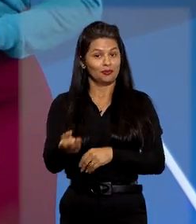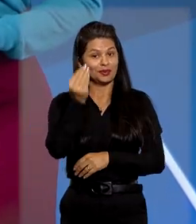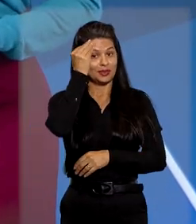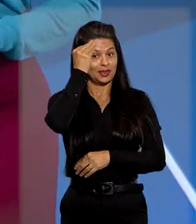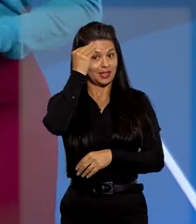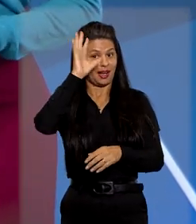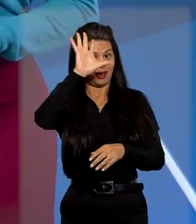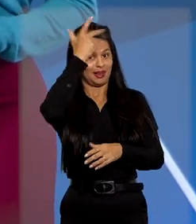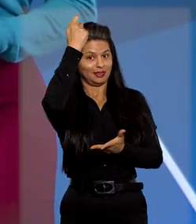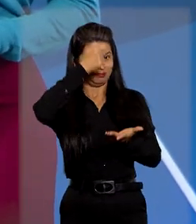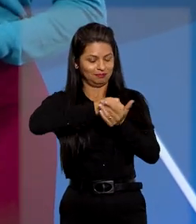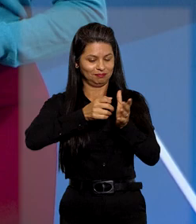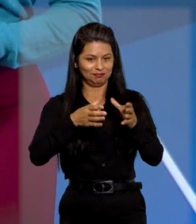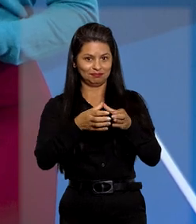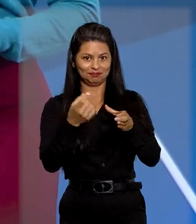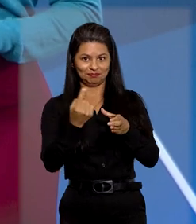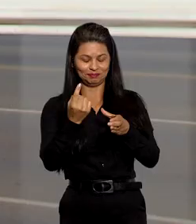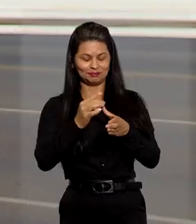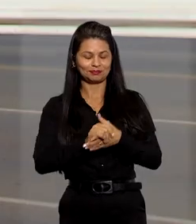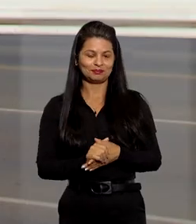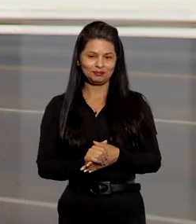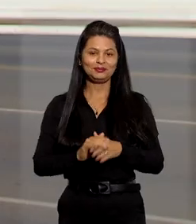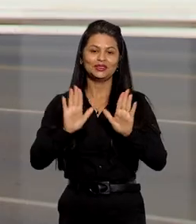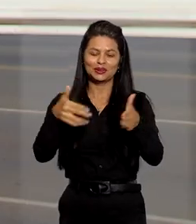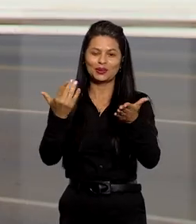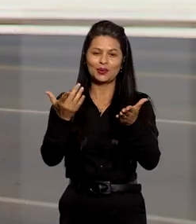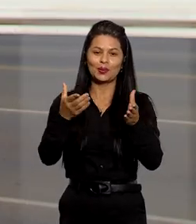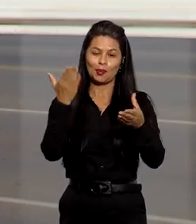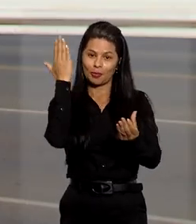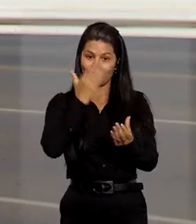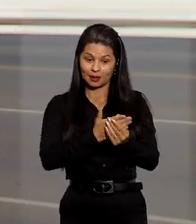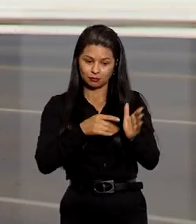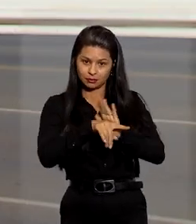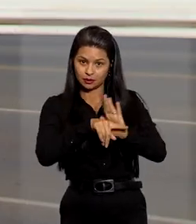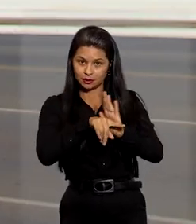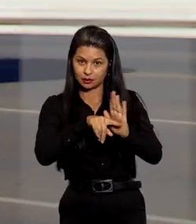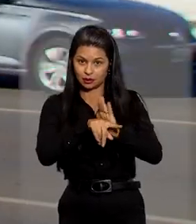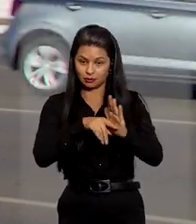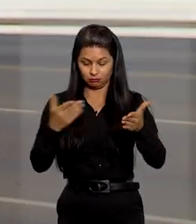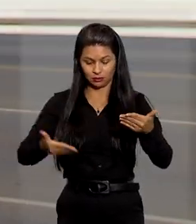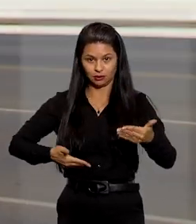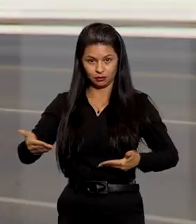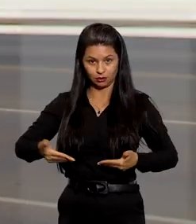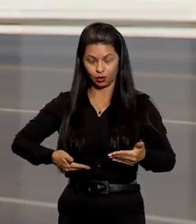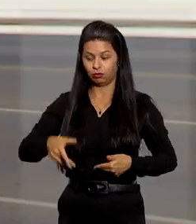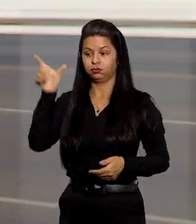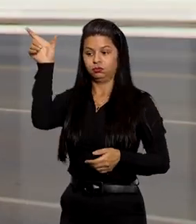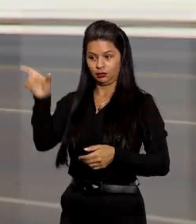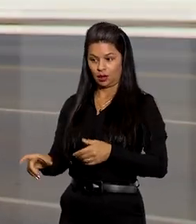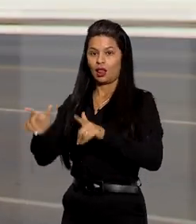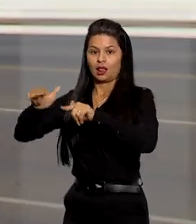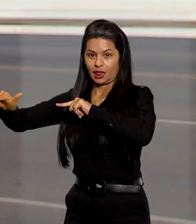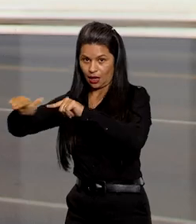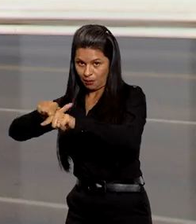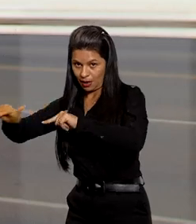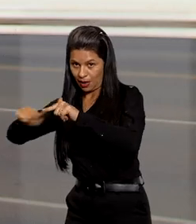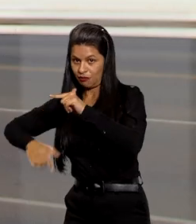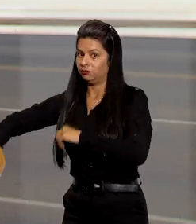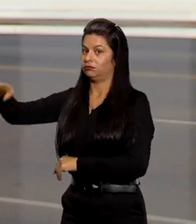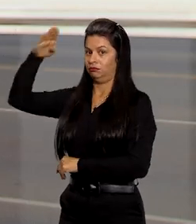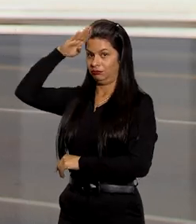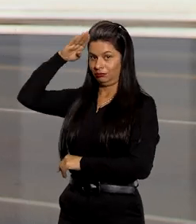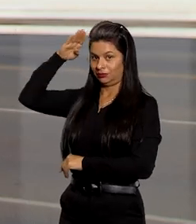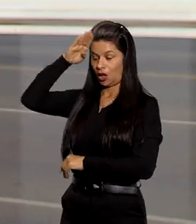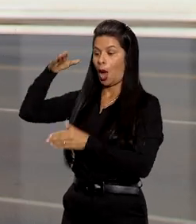Entenda a decisão da primeira turma. No caso analisado, um servidor que exercia cargo civil no quadro de pessoal do